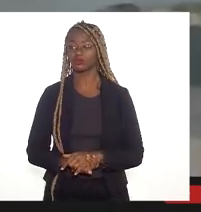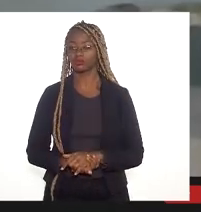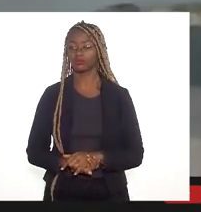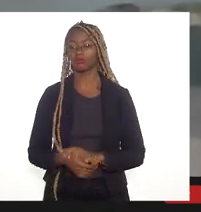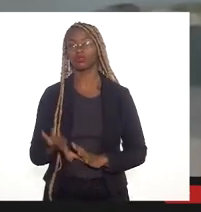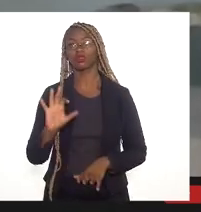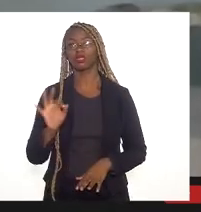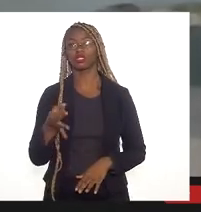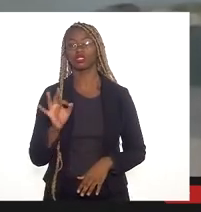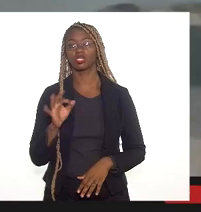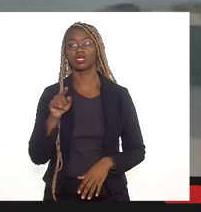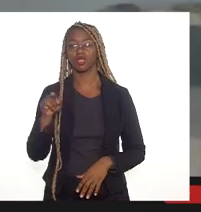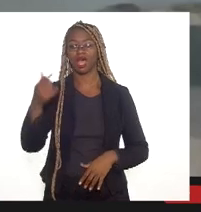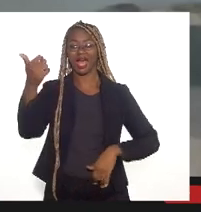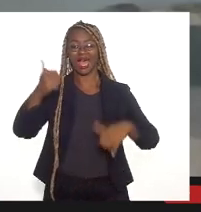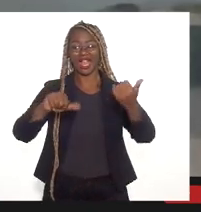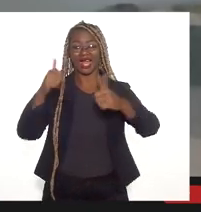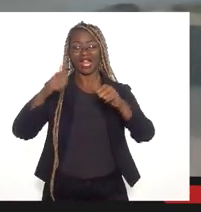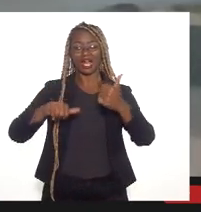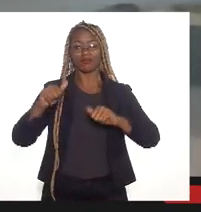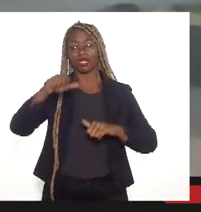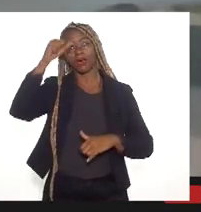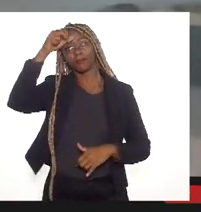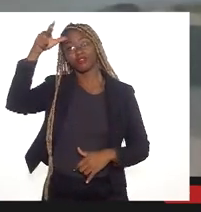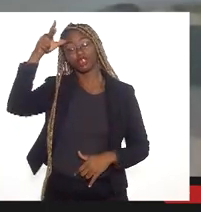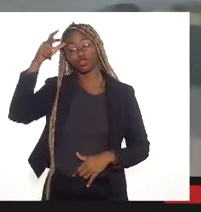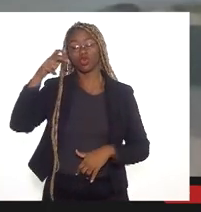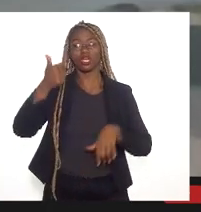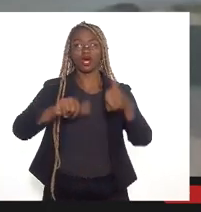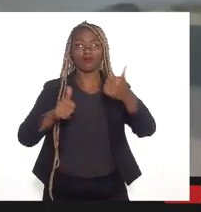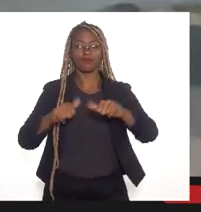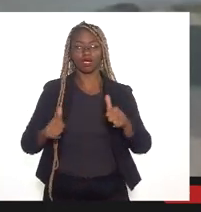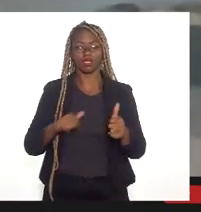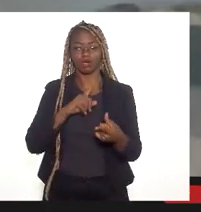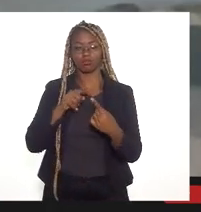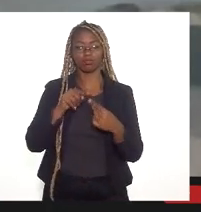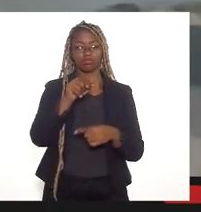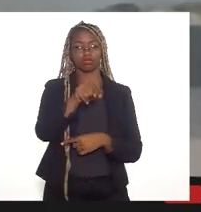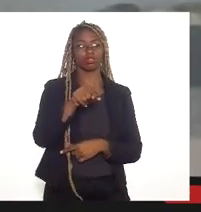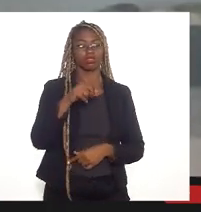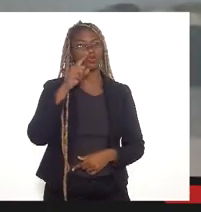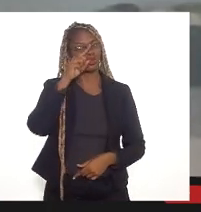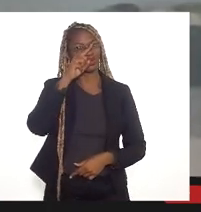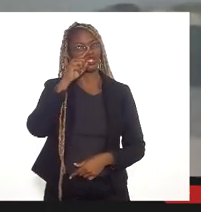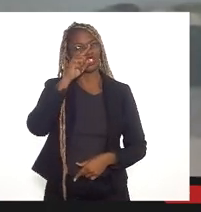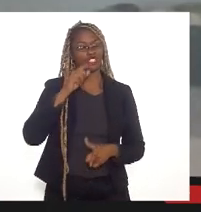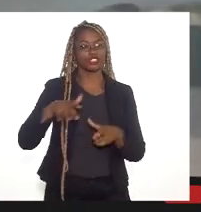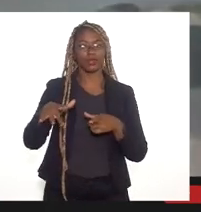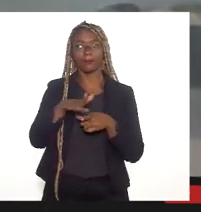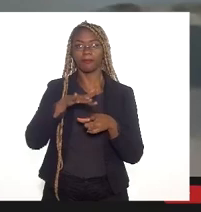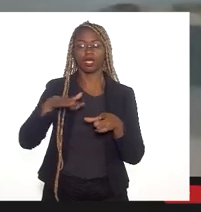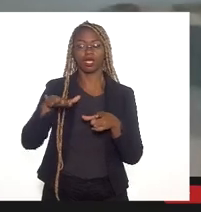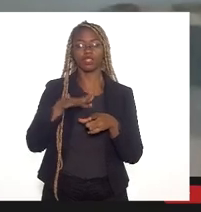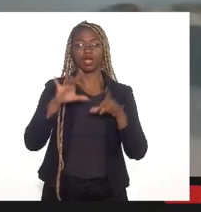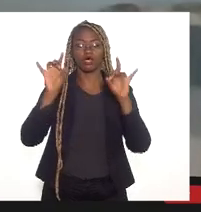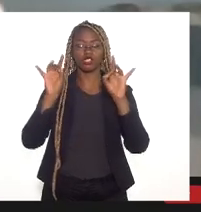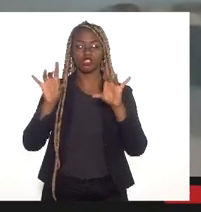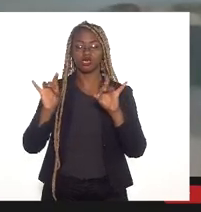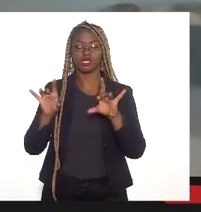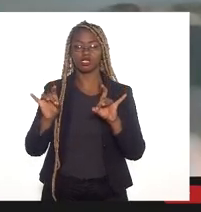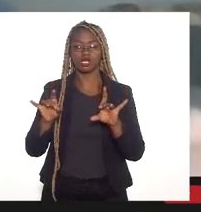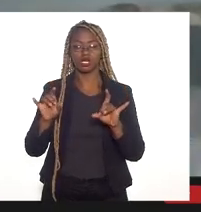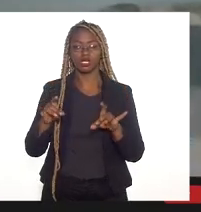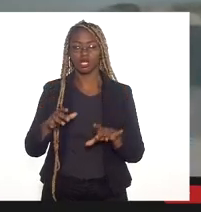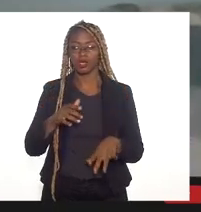exatamente de se avaliar, a prefeitura avaliar, por conta dos riscos ambientais, especialmente de